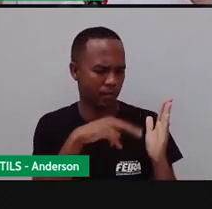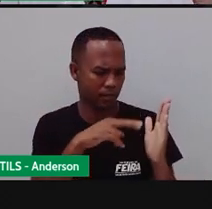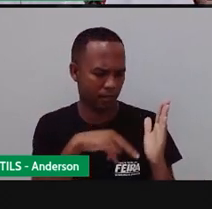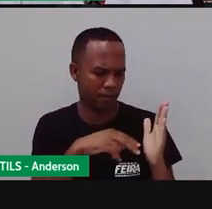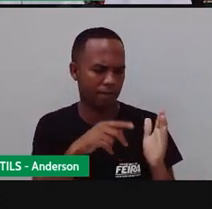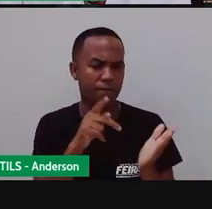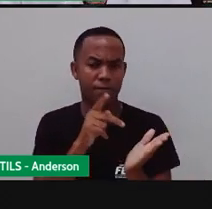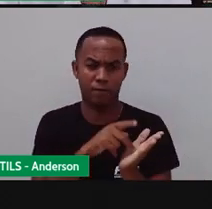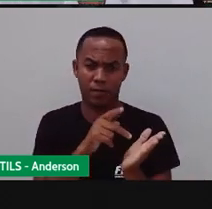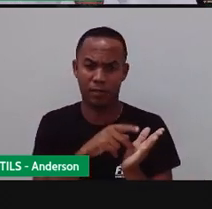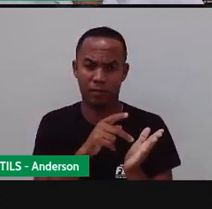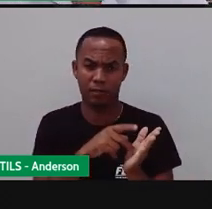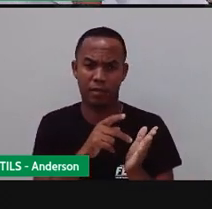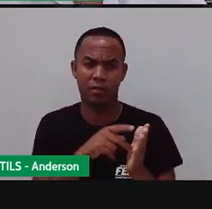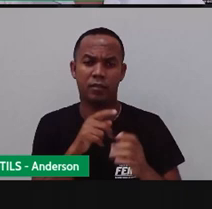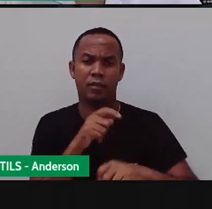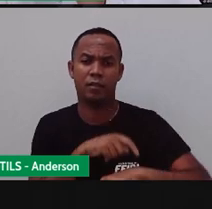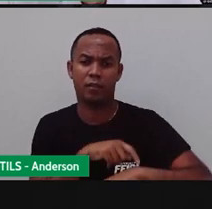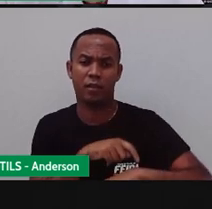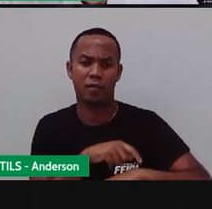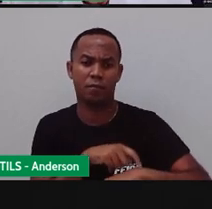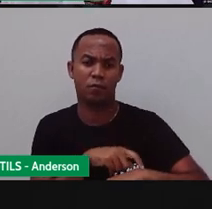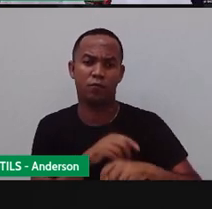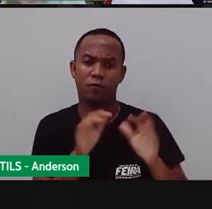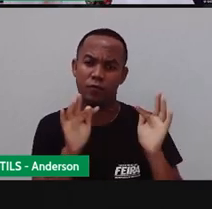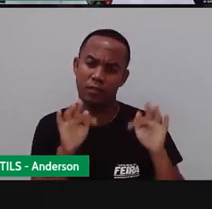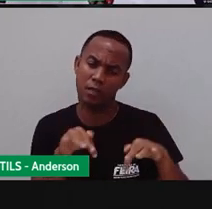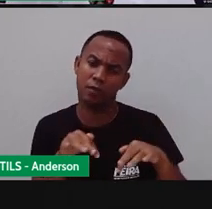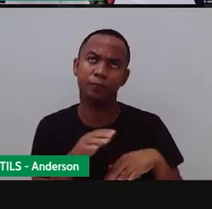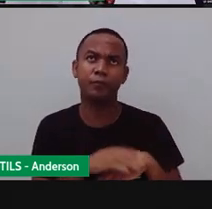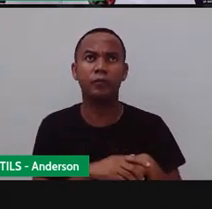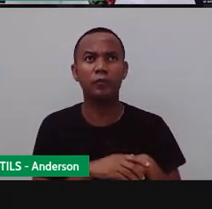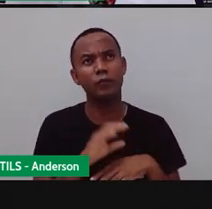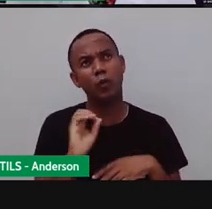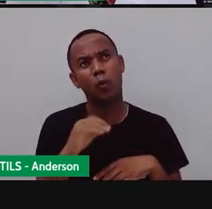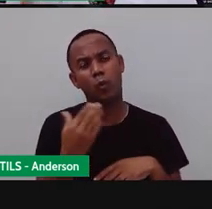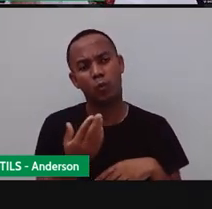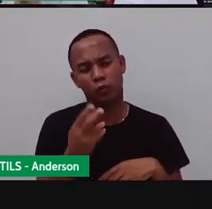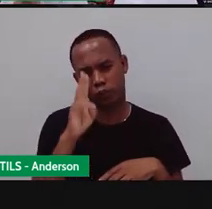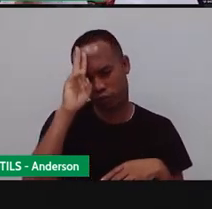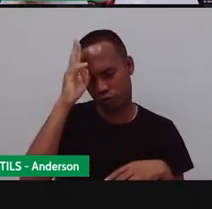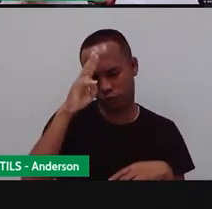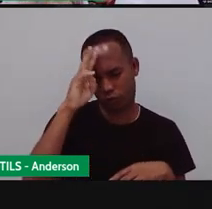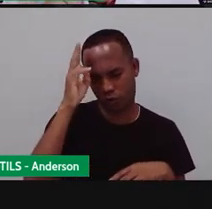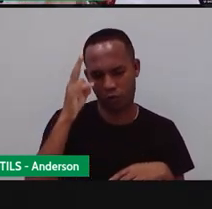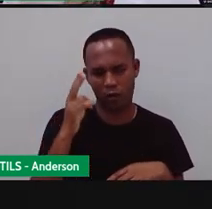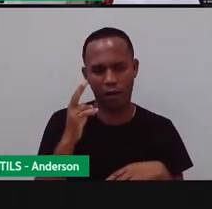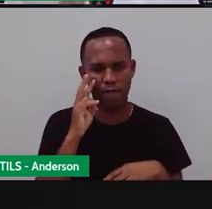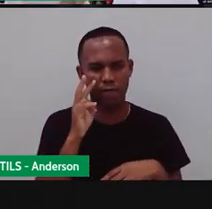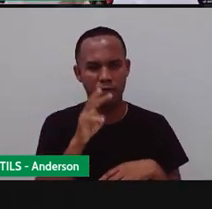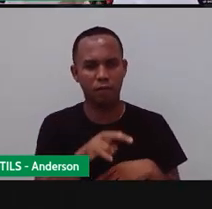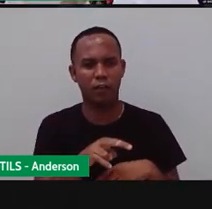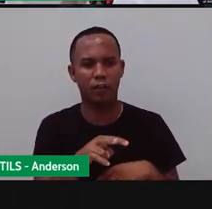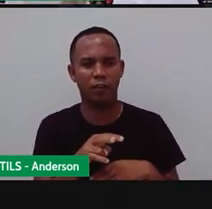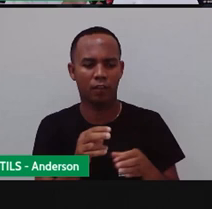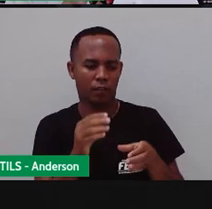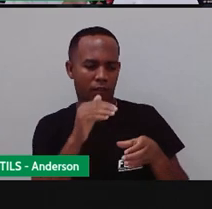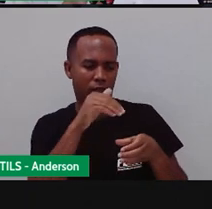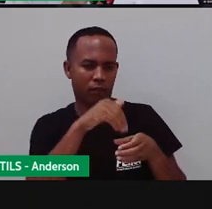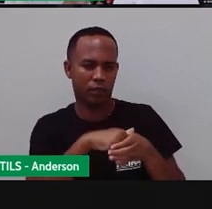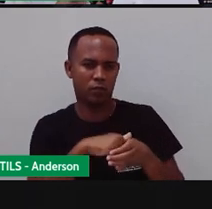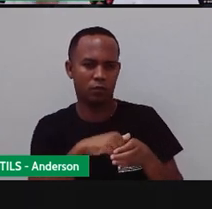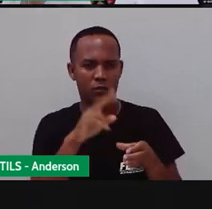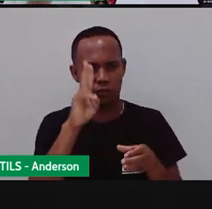a gente não sinta o tempo passar. E quando a gente está lendo uma história, a gente acaba se vendo aonde? Dentro daquela